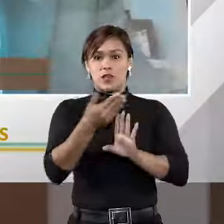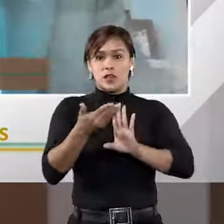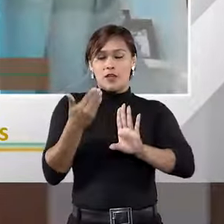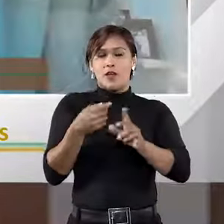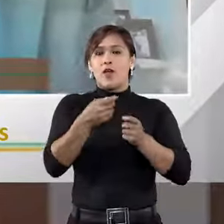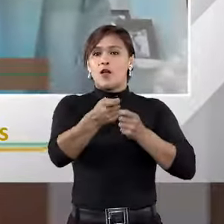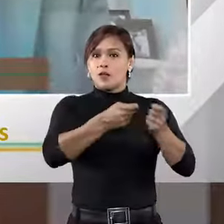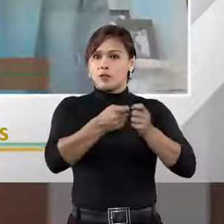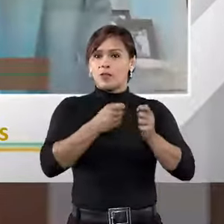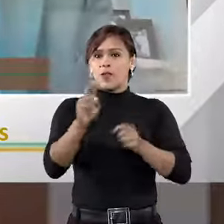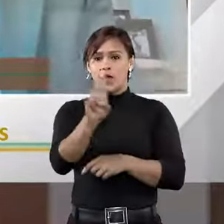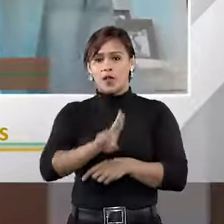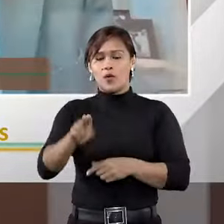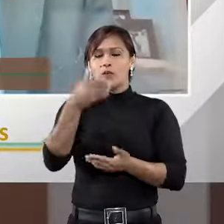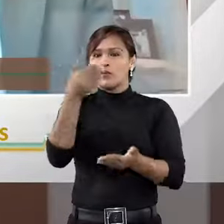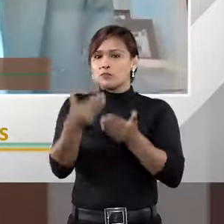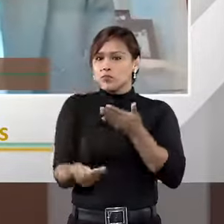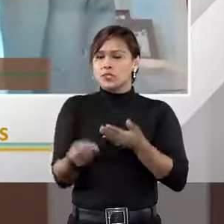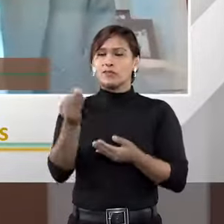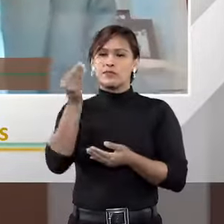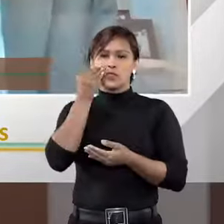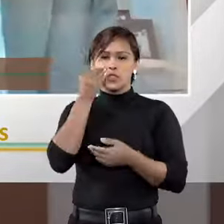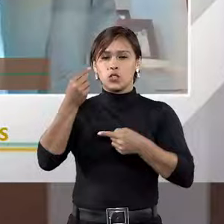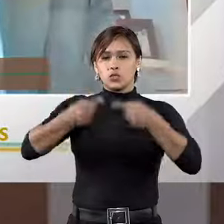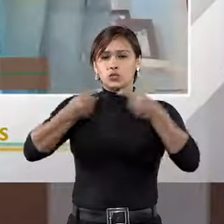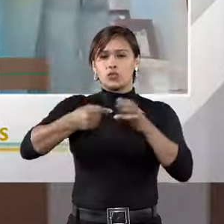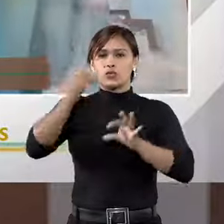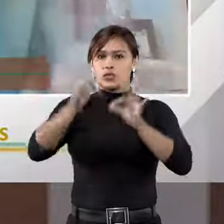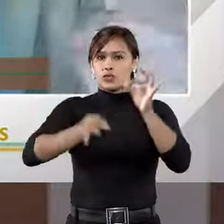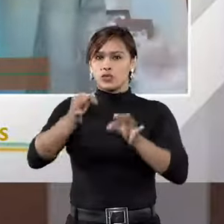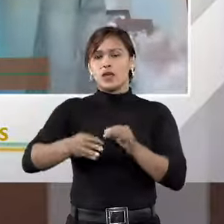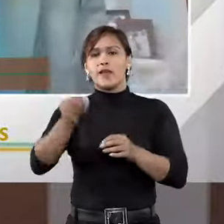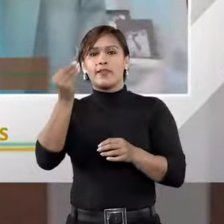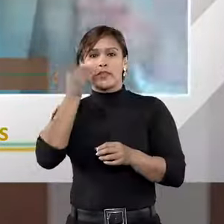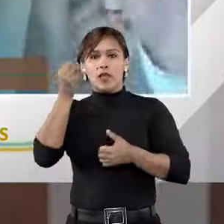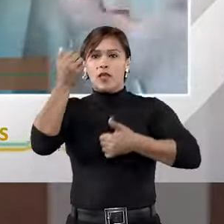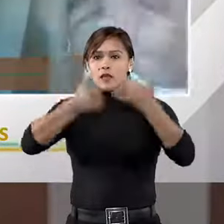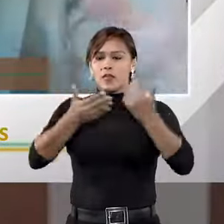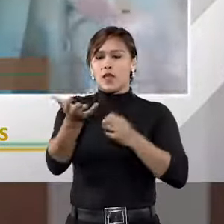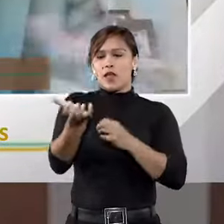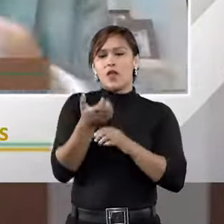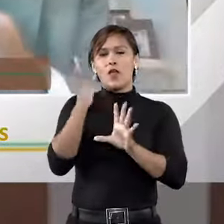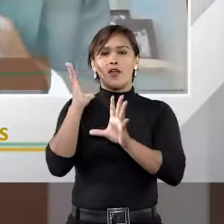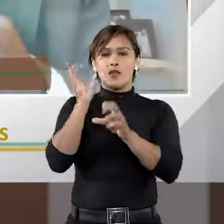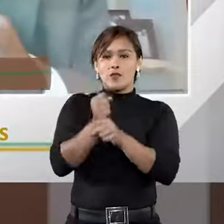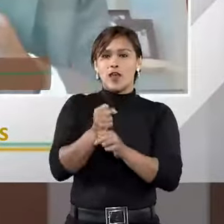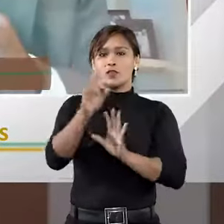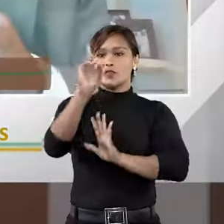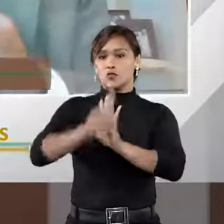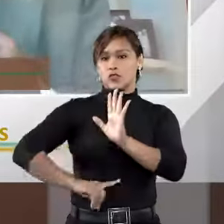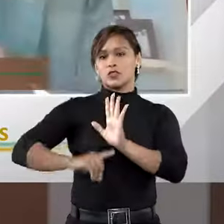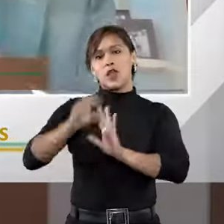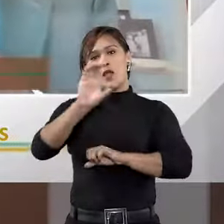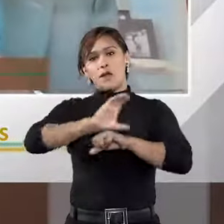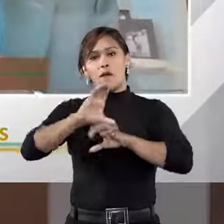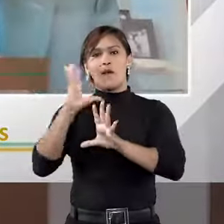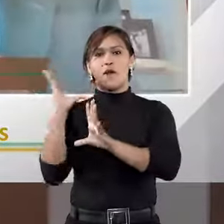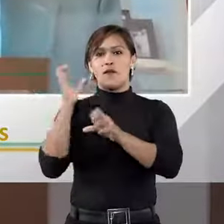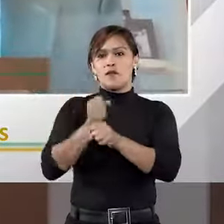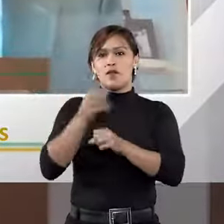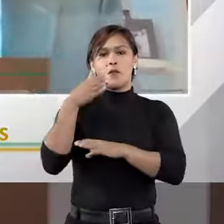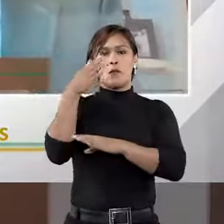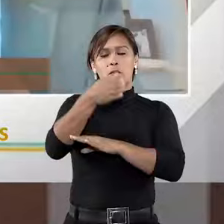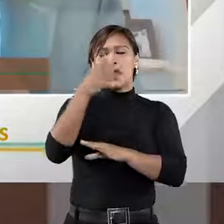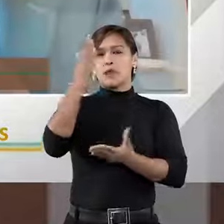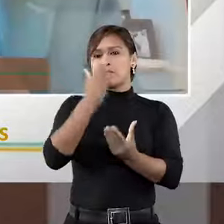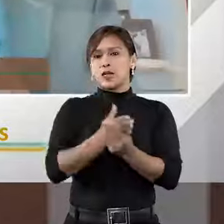arbitragem, a União perdeu e tentou discutir no judiciário e tentou dizer isso, eu quero rever, eu tenho direito constitucional de rever o mérito